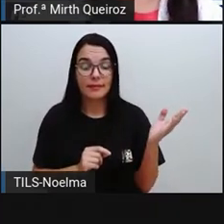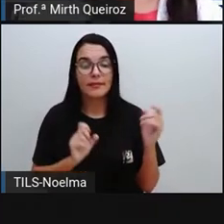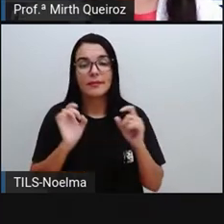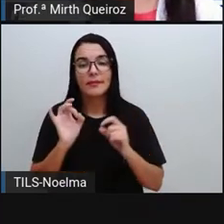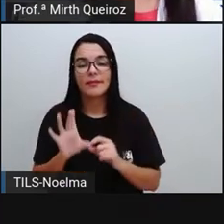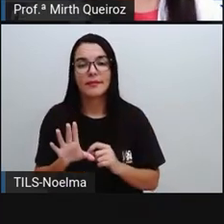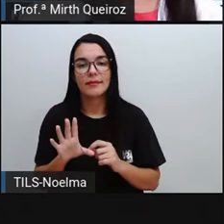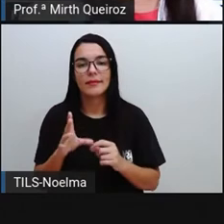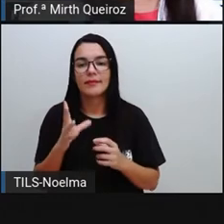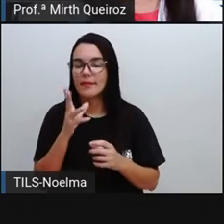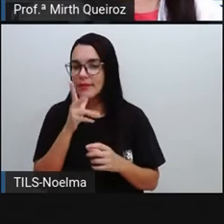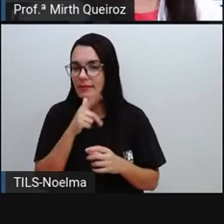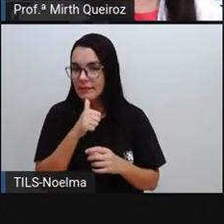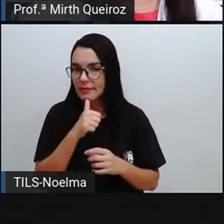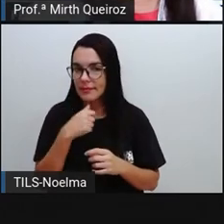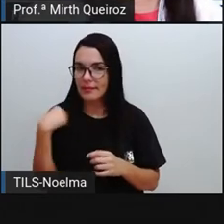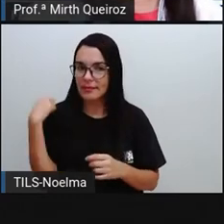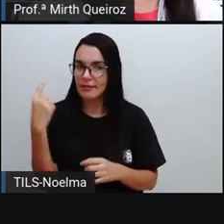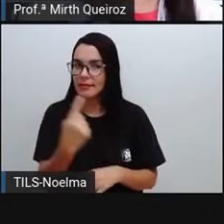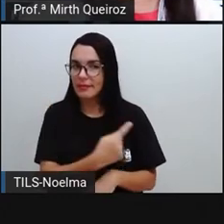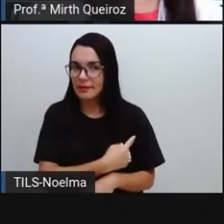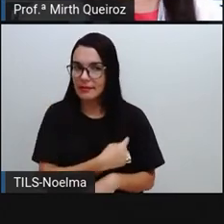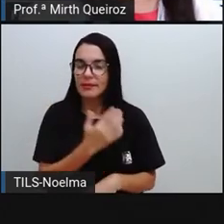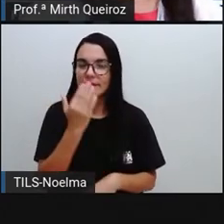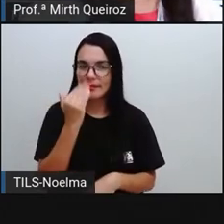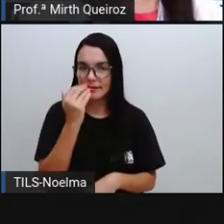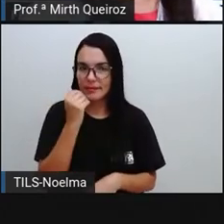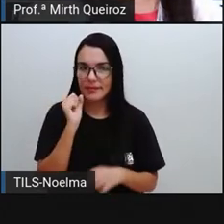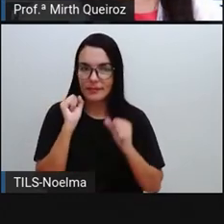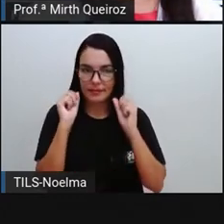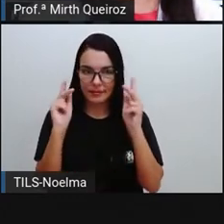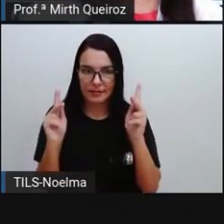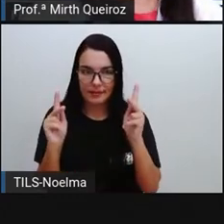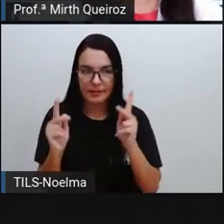fazem parte da nossa alimentação, certo?